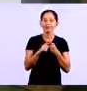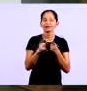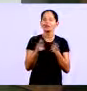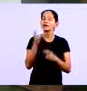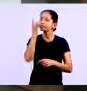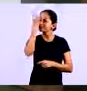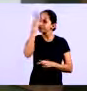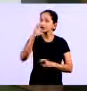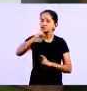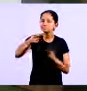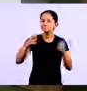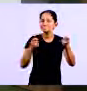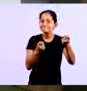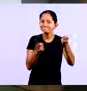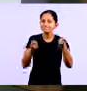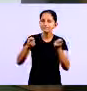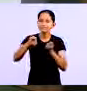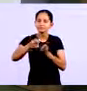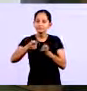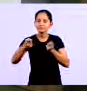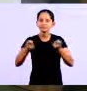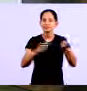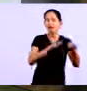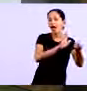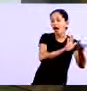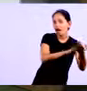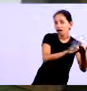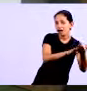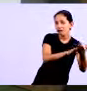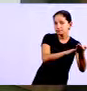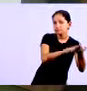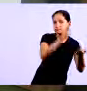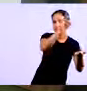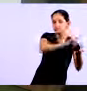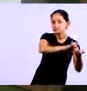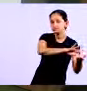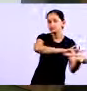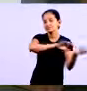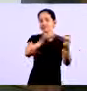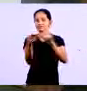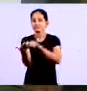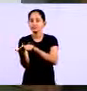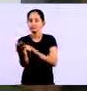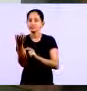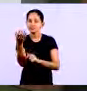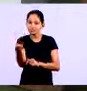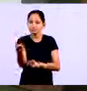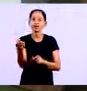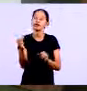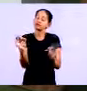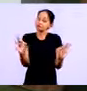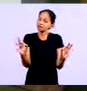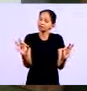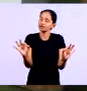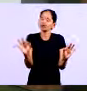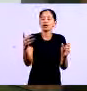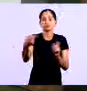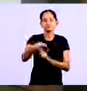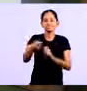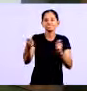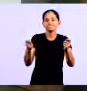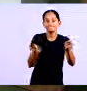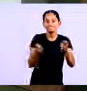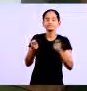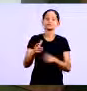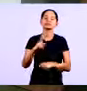o que você estava demonstrando aí, professor. Porque se você não tiver um controle efetivo contas a pagar contas a receber e o teu giro de estoque ou seja, o